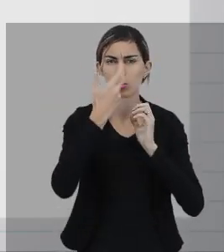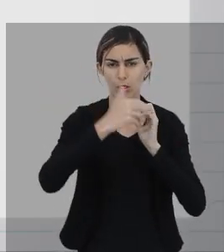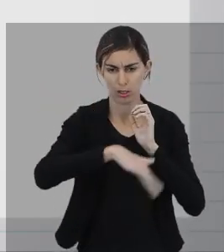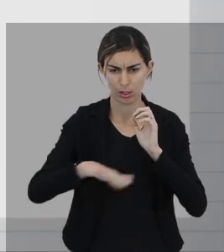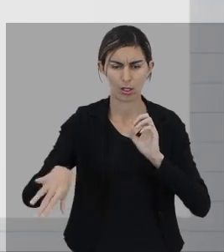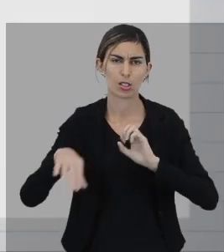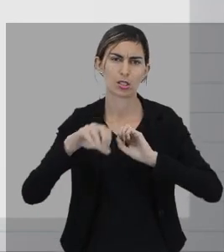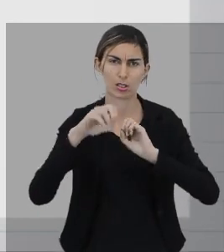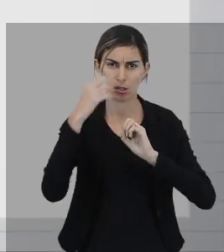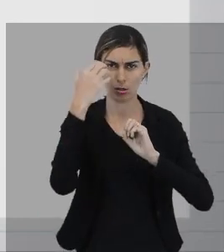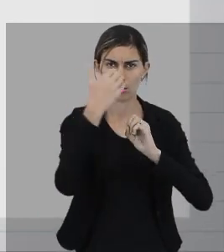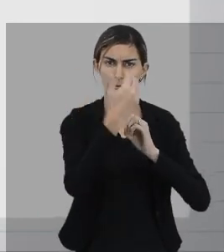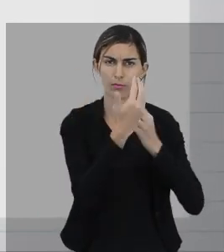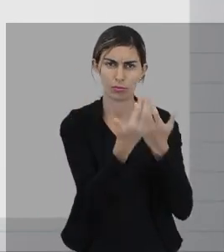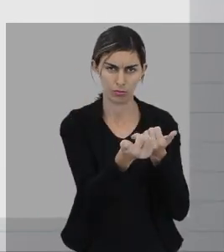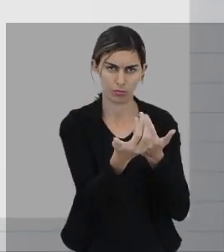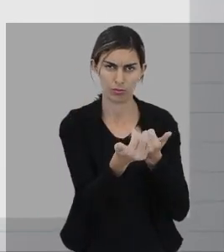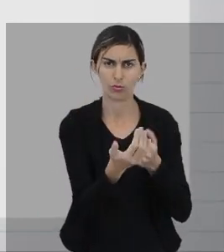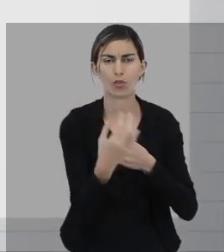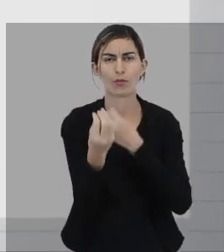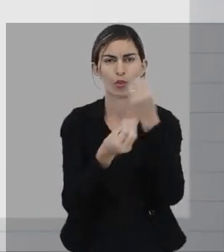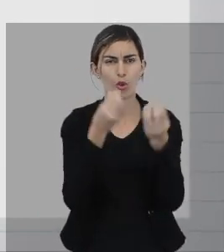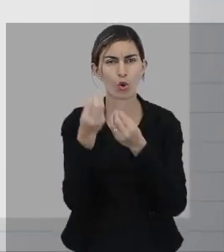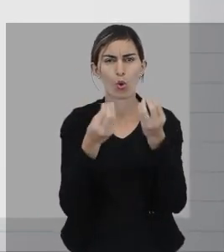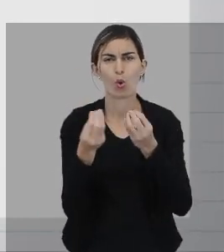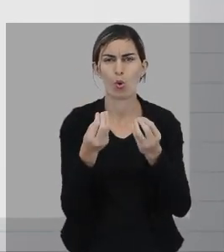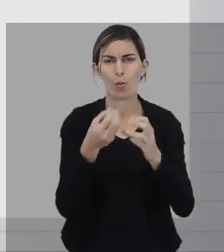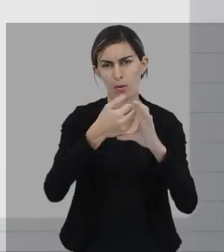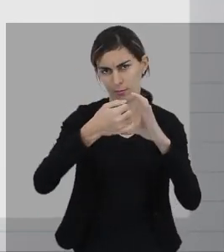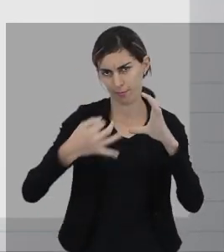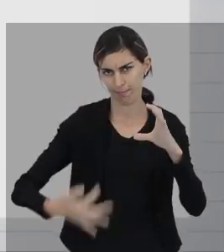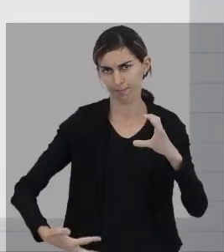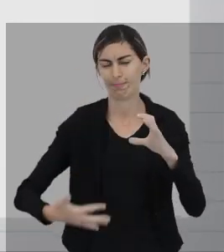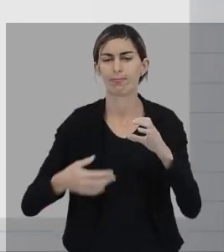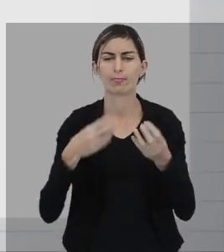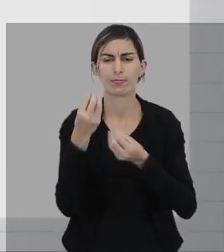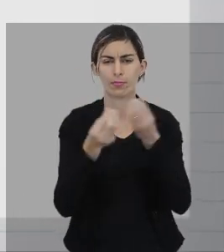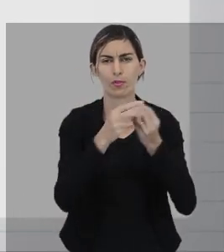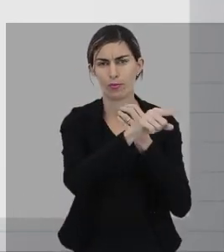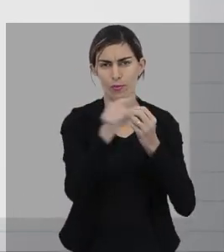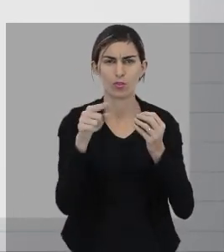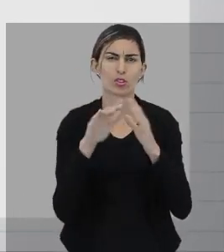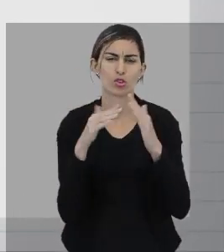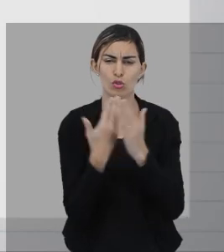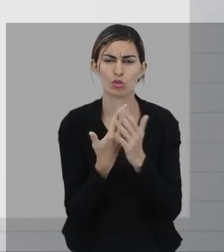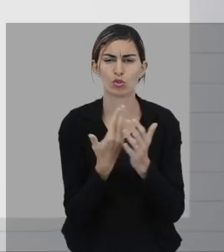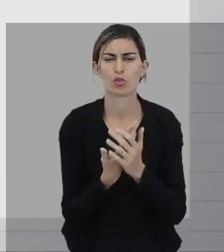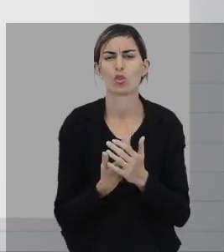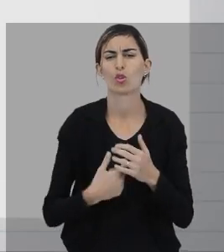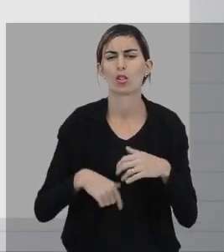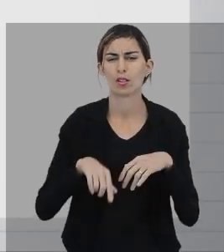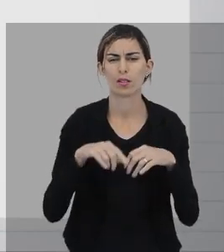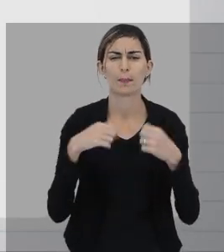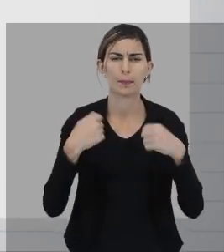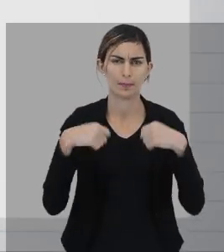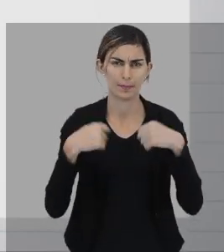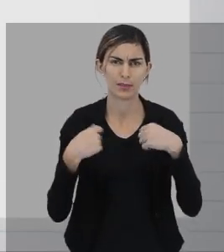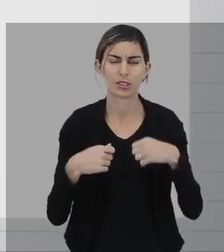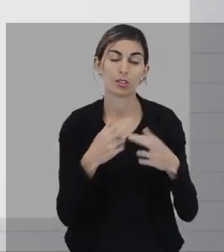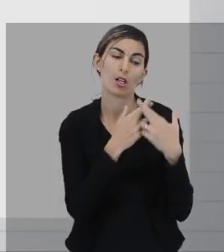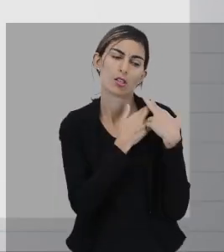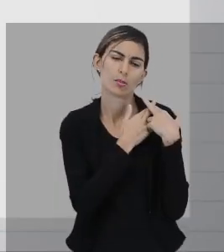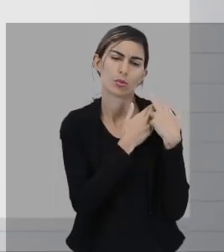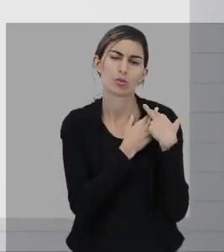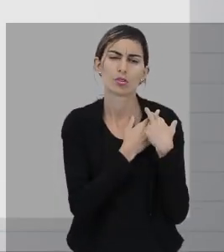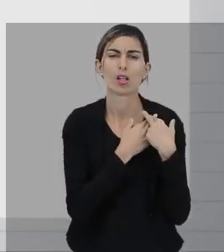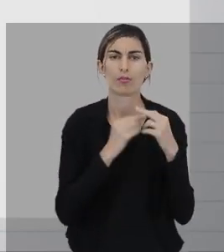como você vai conduzir alguns aspectos que, como acontecer na escola, claro que, em alguns momentos, você não será